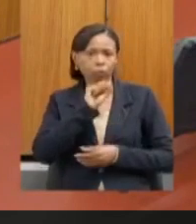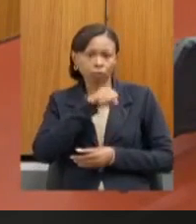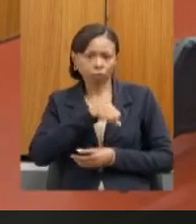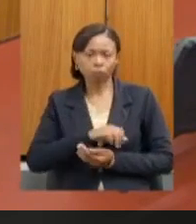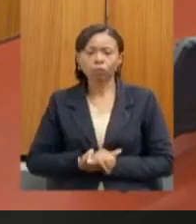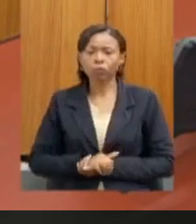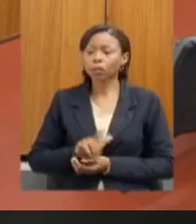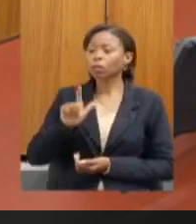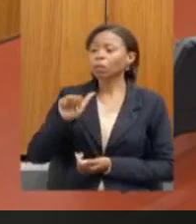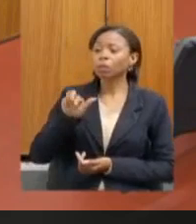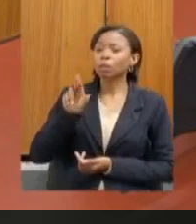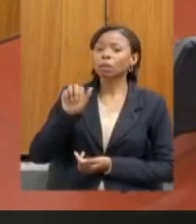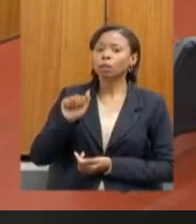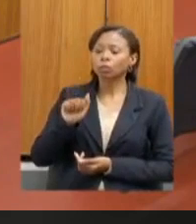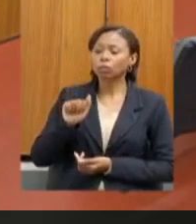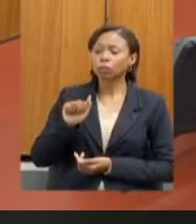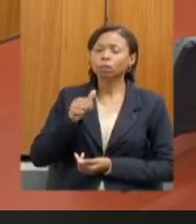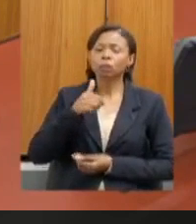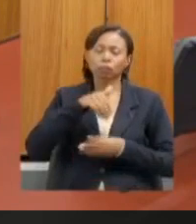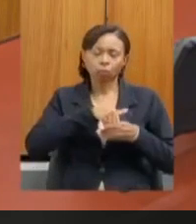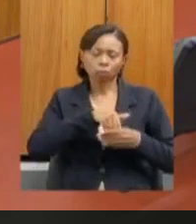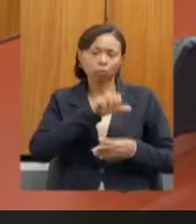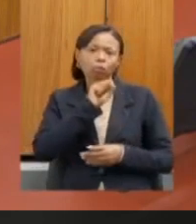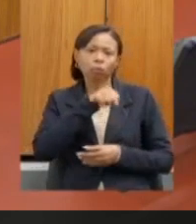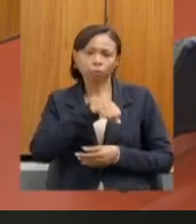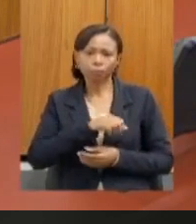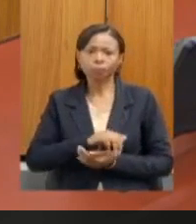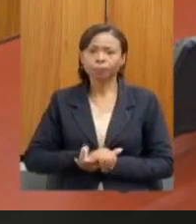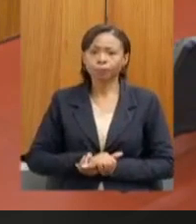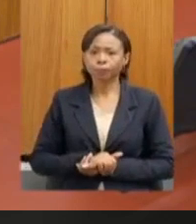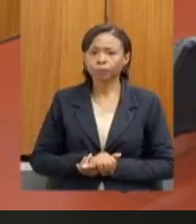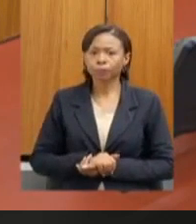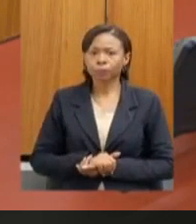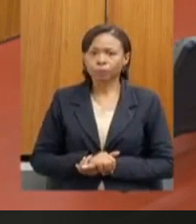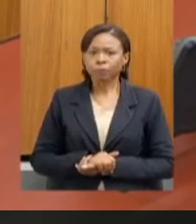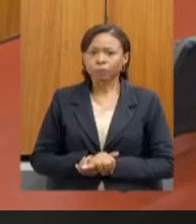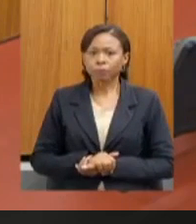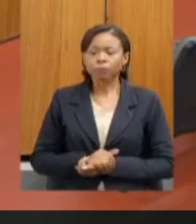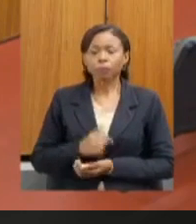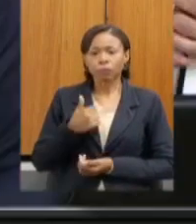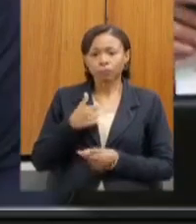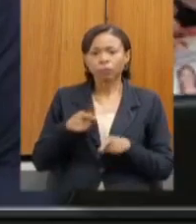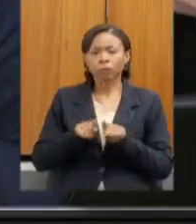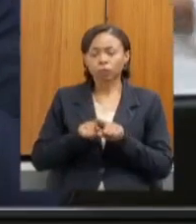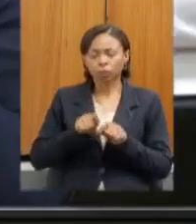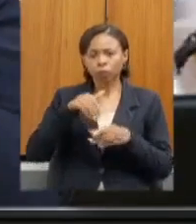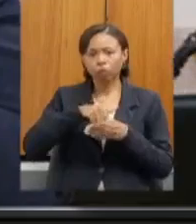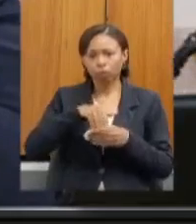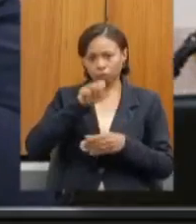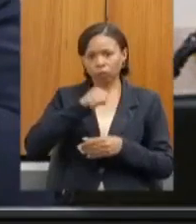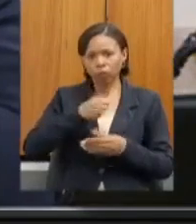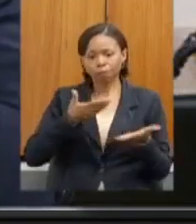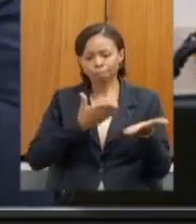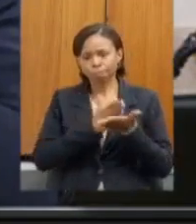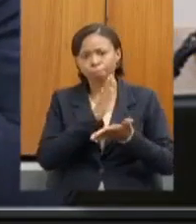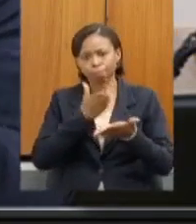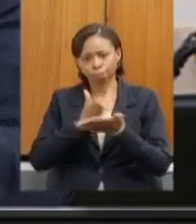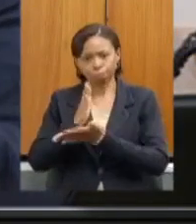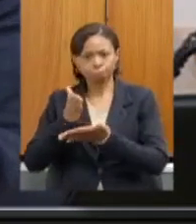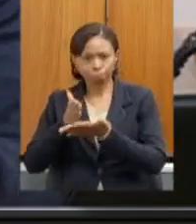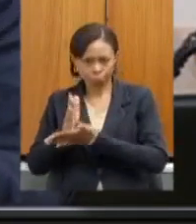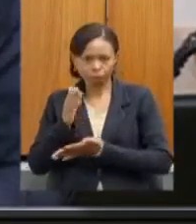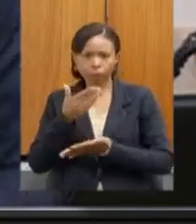Deputado Laura Serrana, voto sim, senhor presidente. Voto sim, aprovados os requerimentos